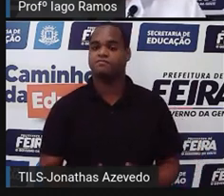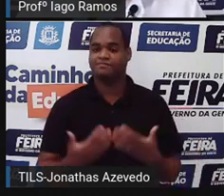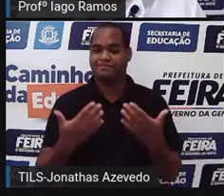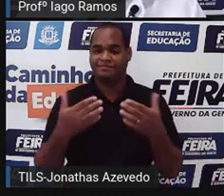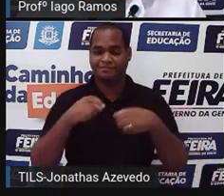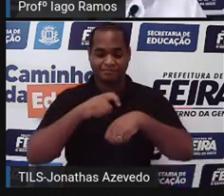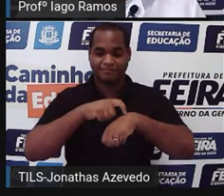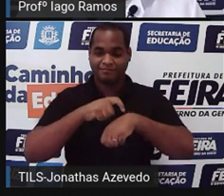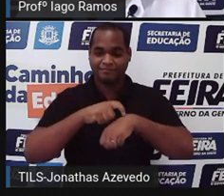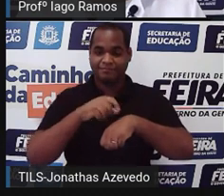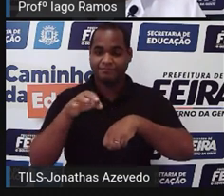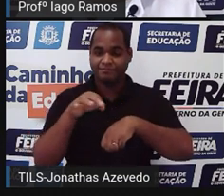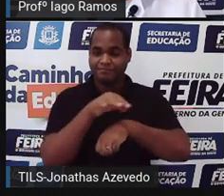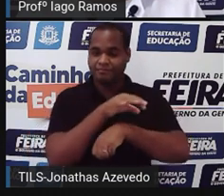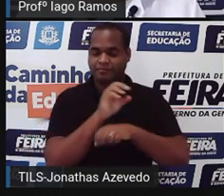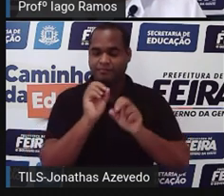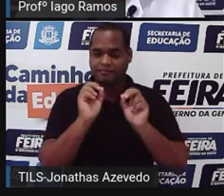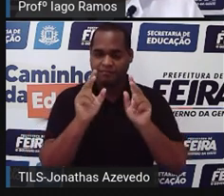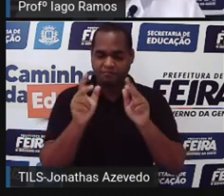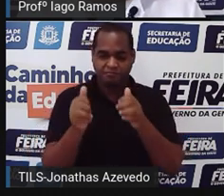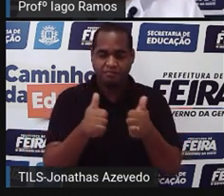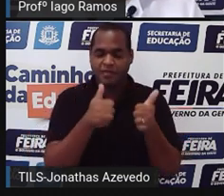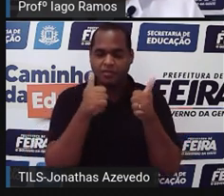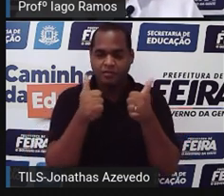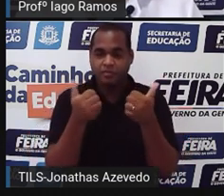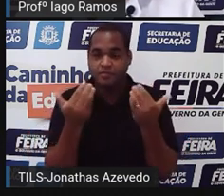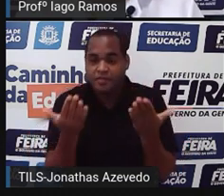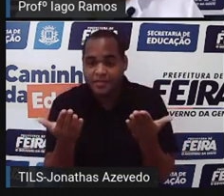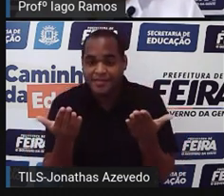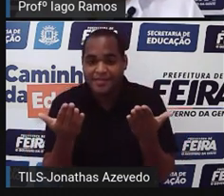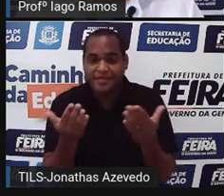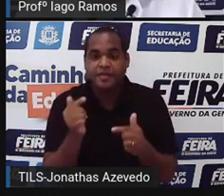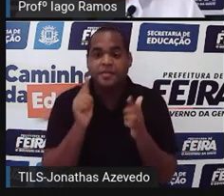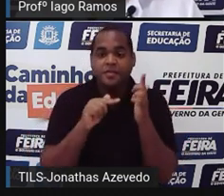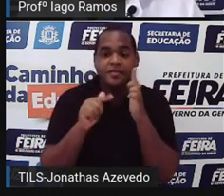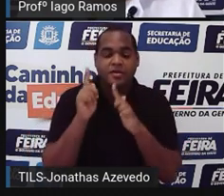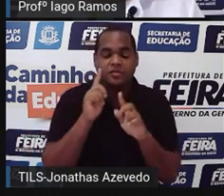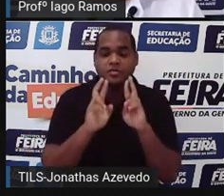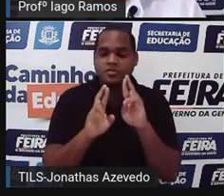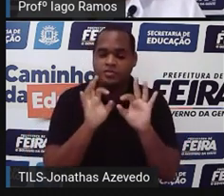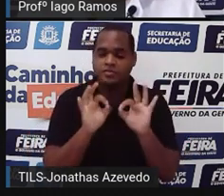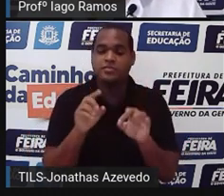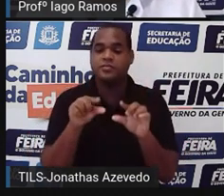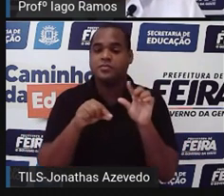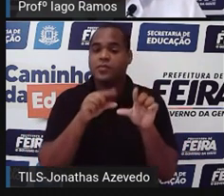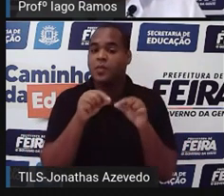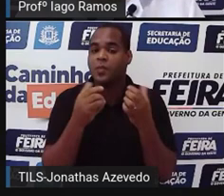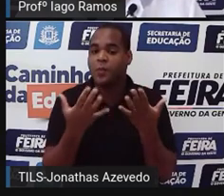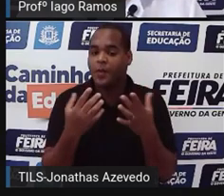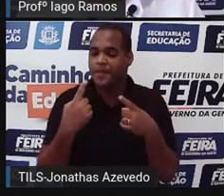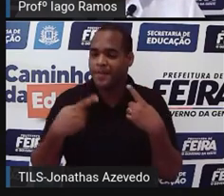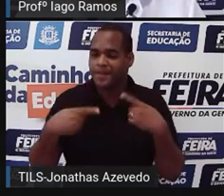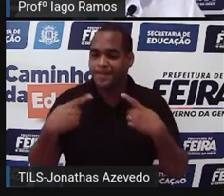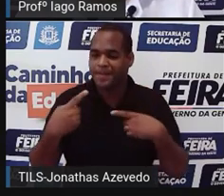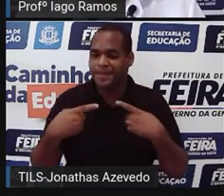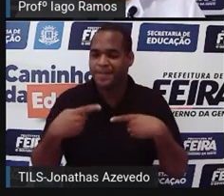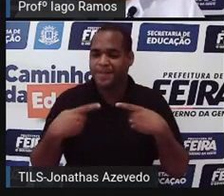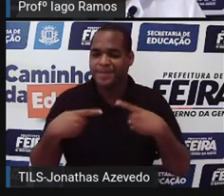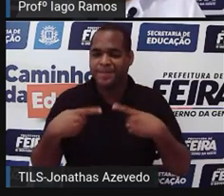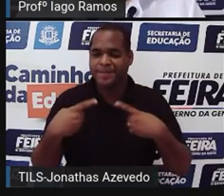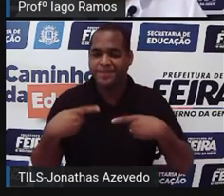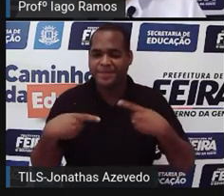Prontinho! Bom, e aí, qual foi a resposta que você escolheu? Bora fazer um pouquinho de sucesso.